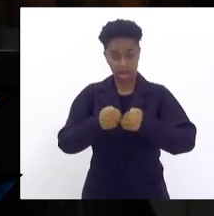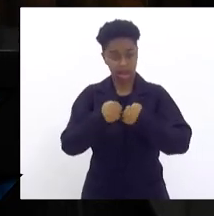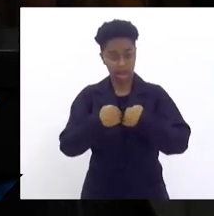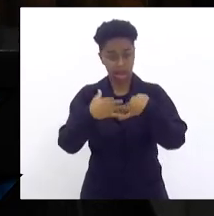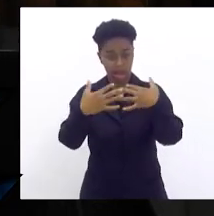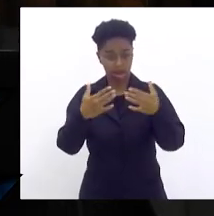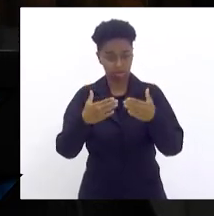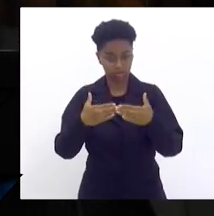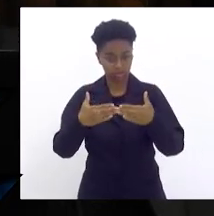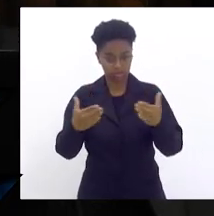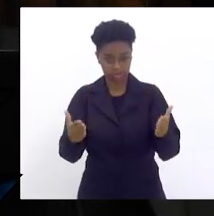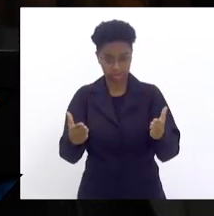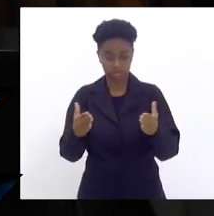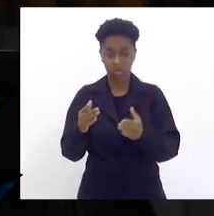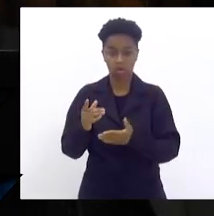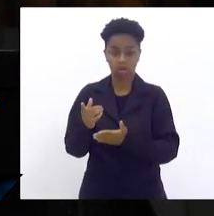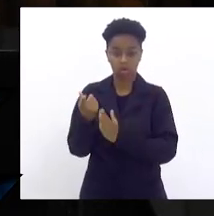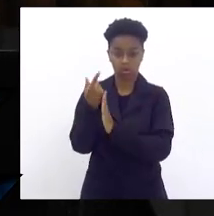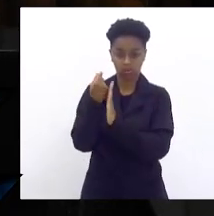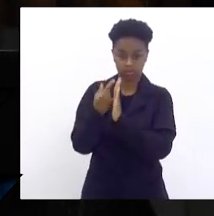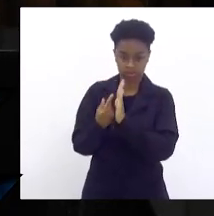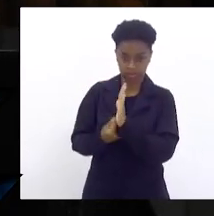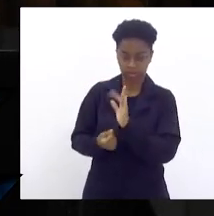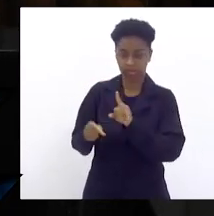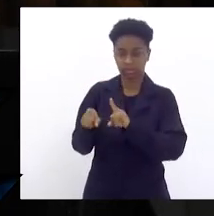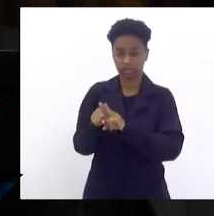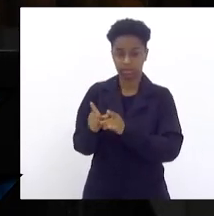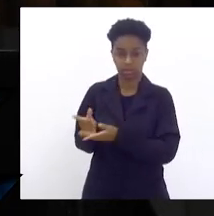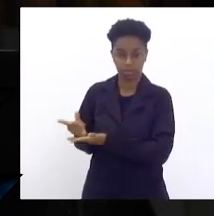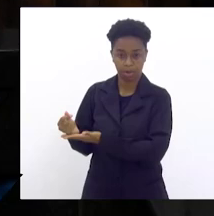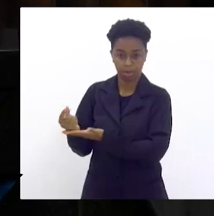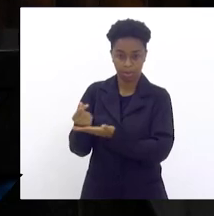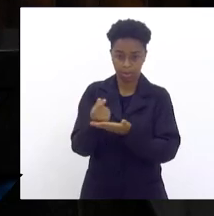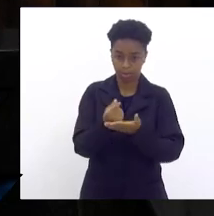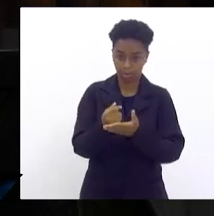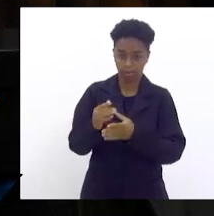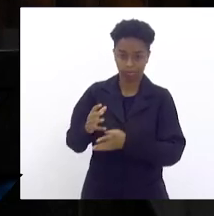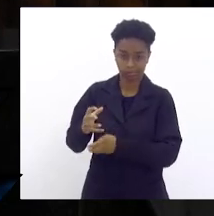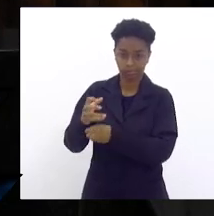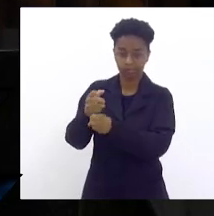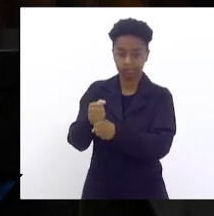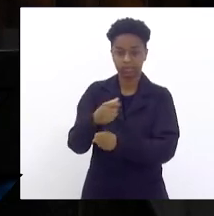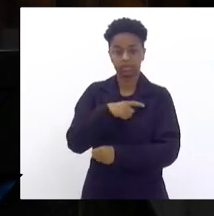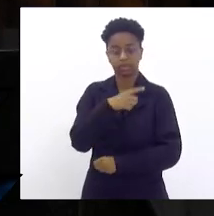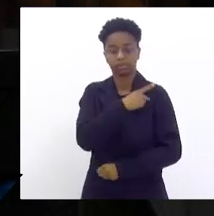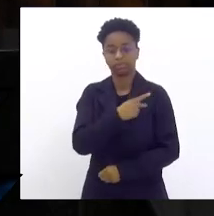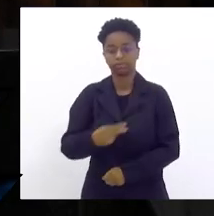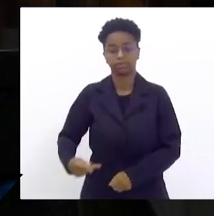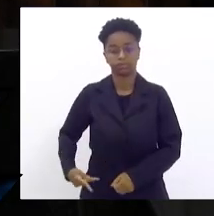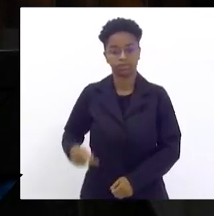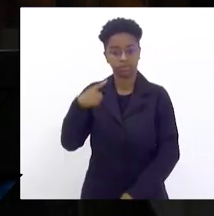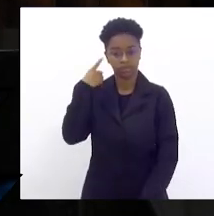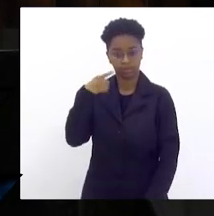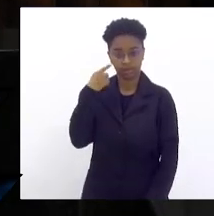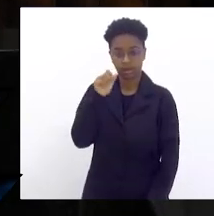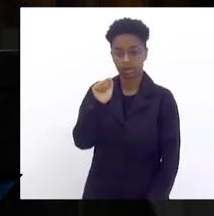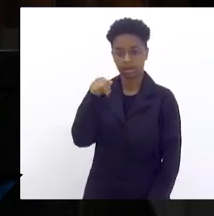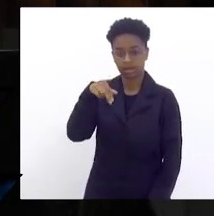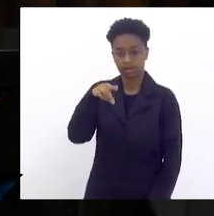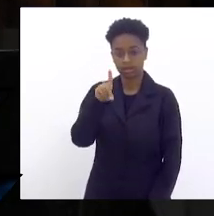tributação, Comissão de Orçamento presidida pelo deputado André Correia e a de tributação